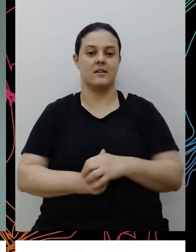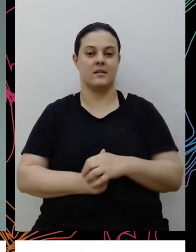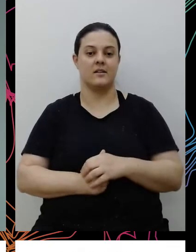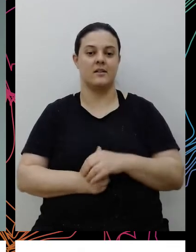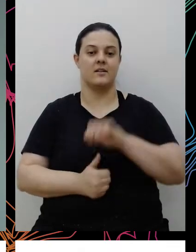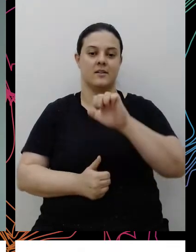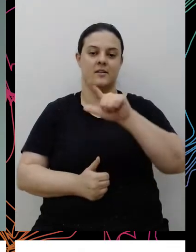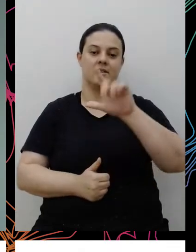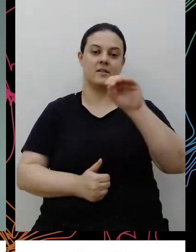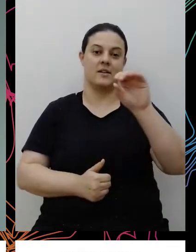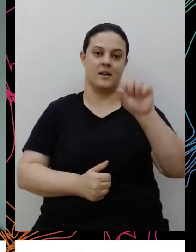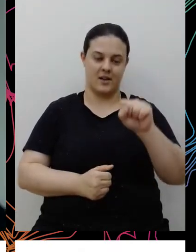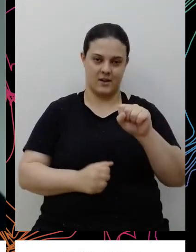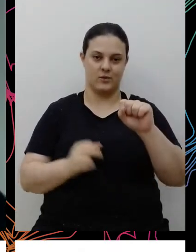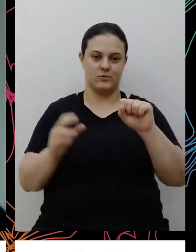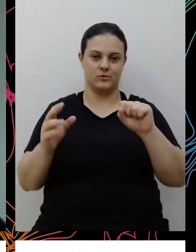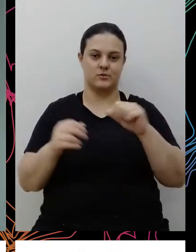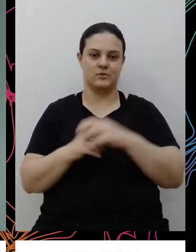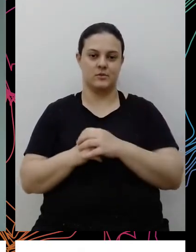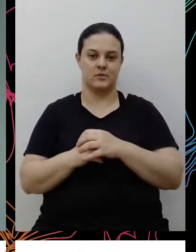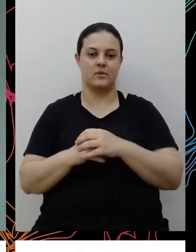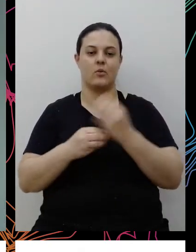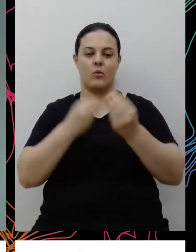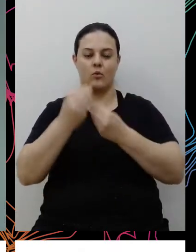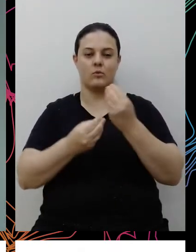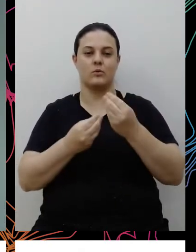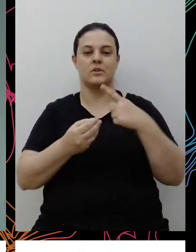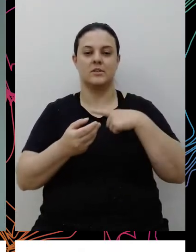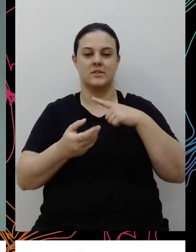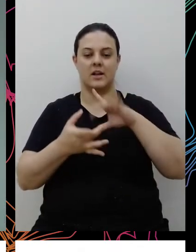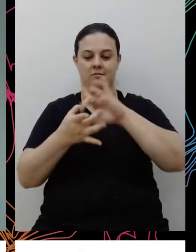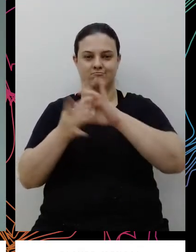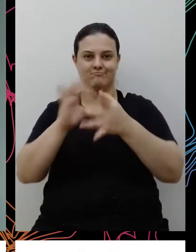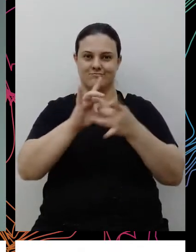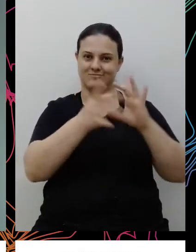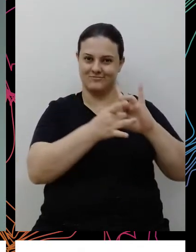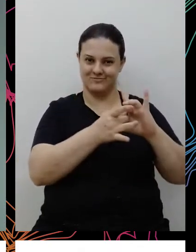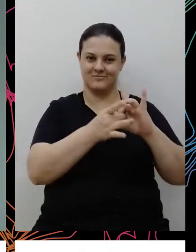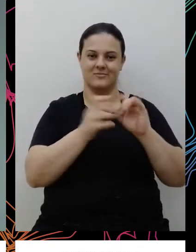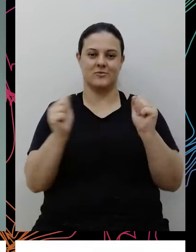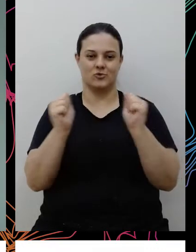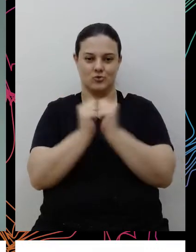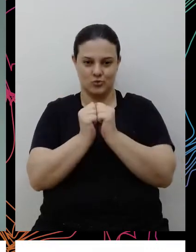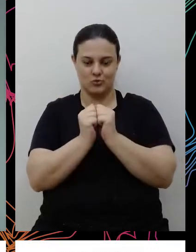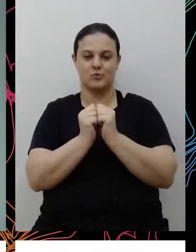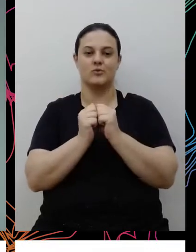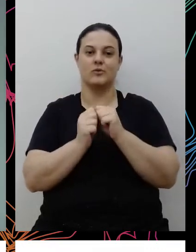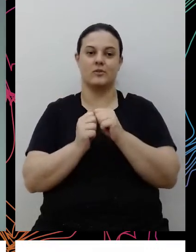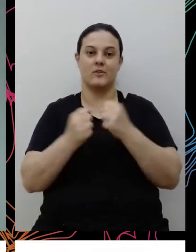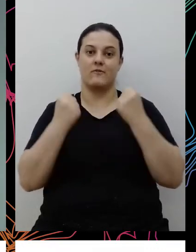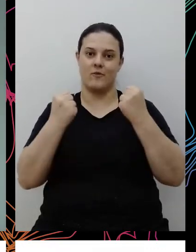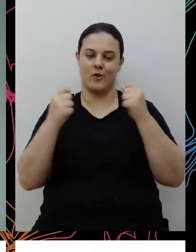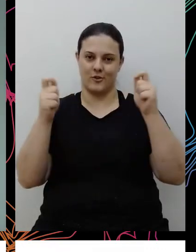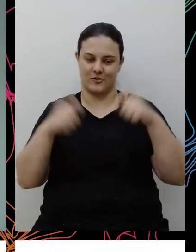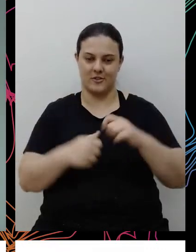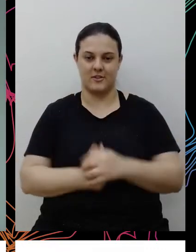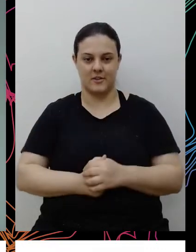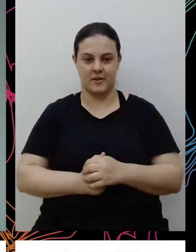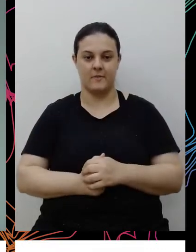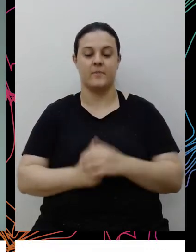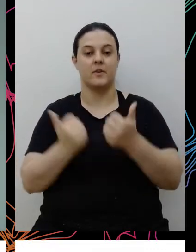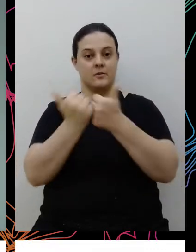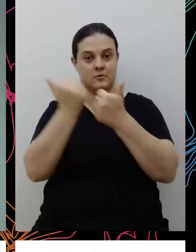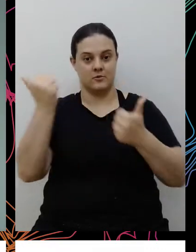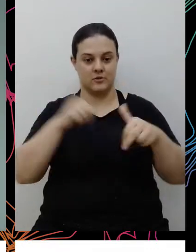também relacionado às correntes, né? Que são o ELOS, que nos torna juntos, unidos e mais fortes, enfim. Tem os embaixadores de